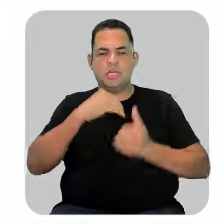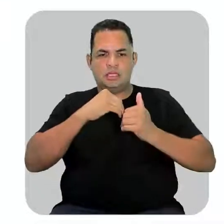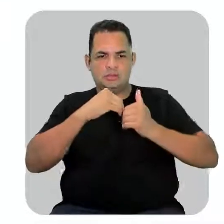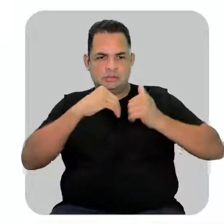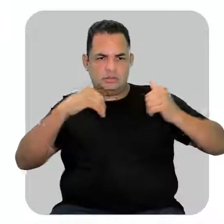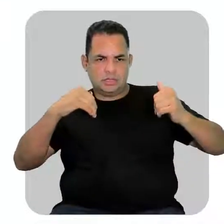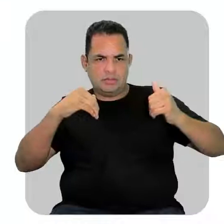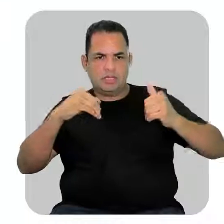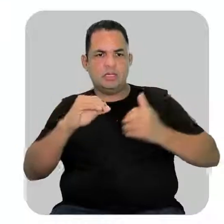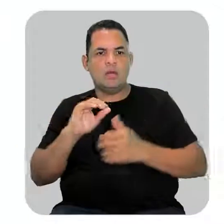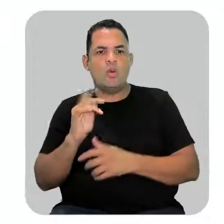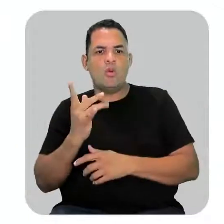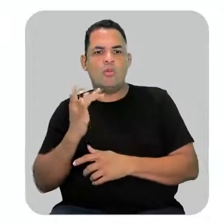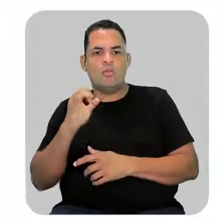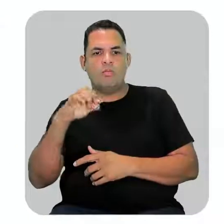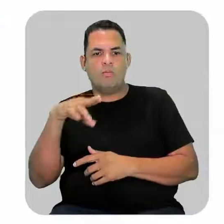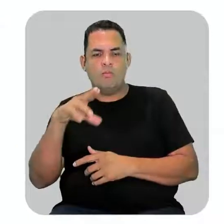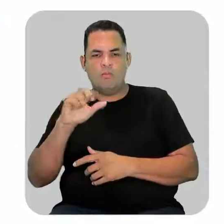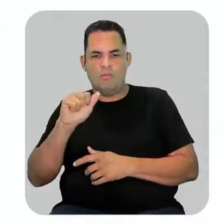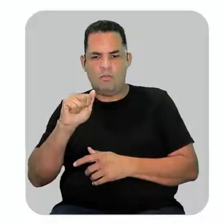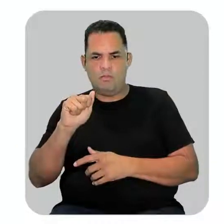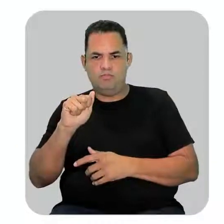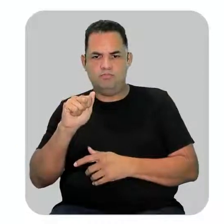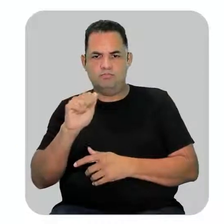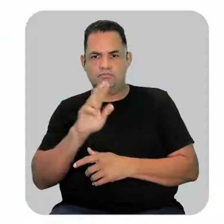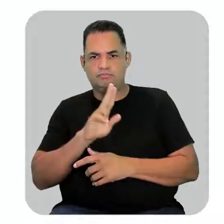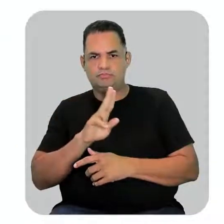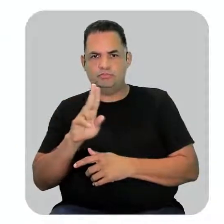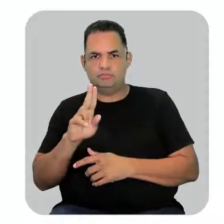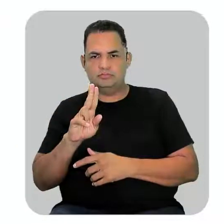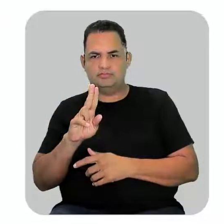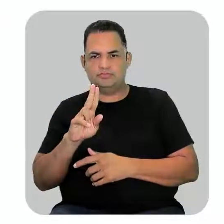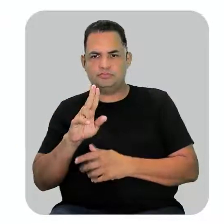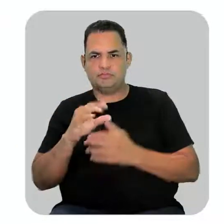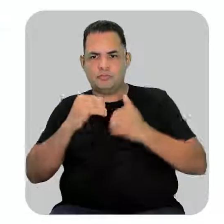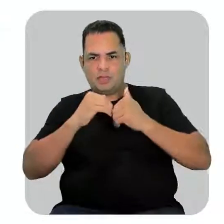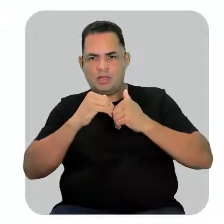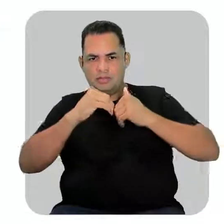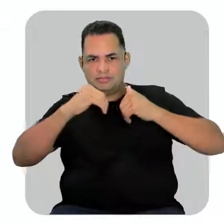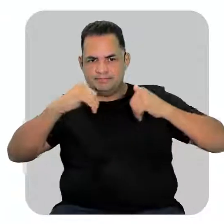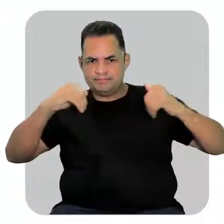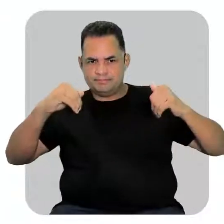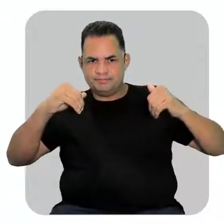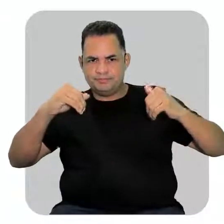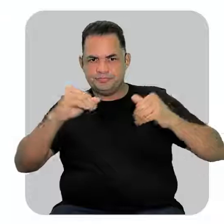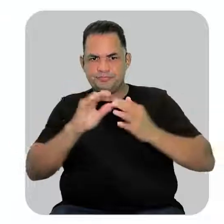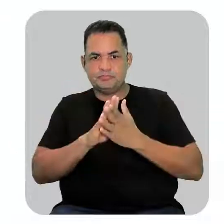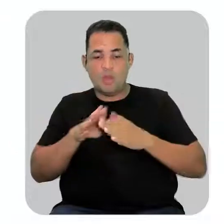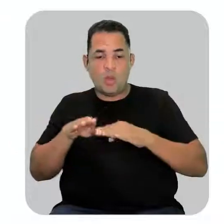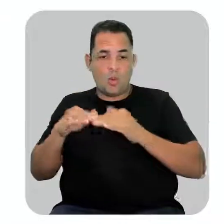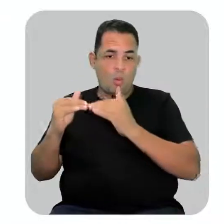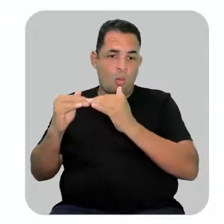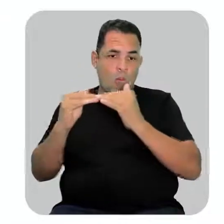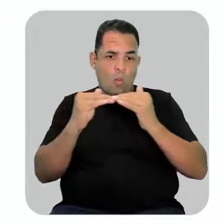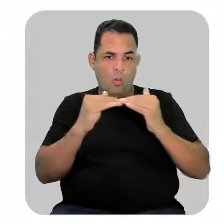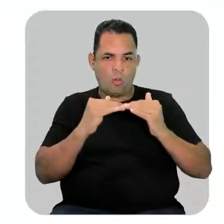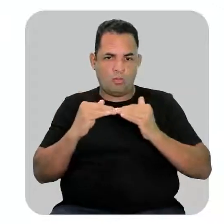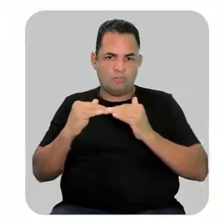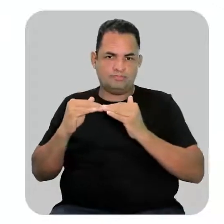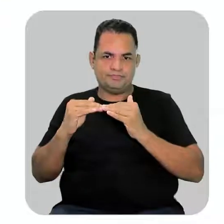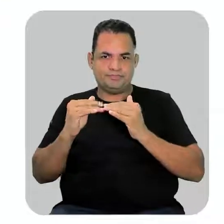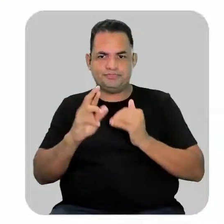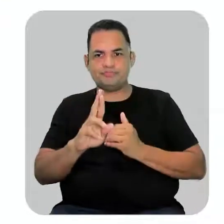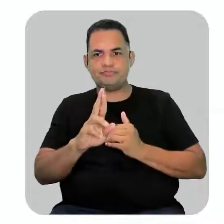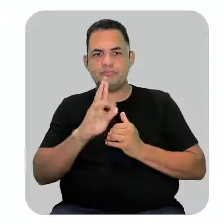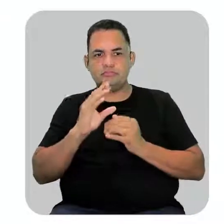homolítica, que o nome já diz, é uma ruptura que é feita de modo igual, o